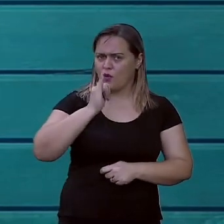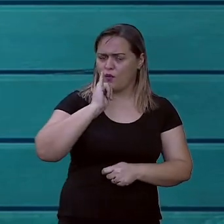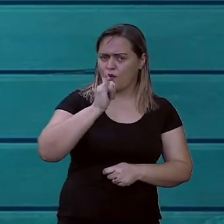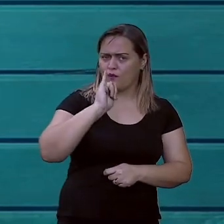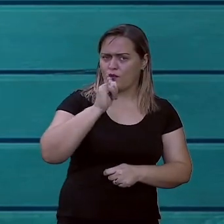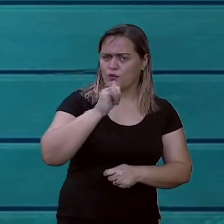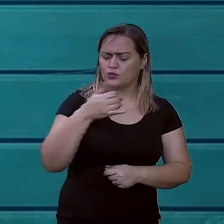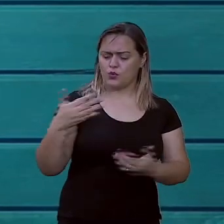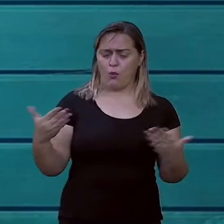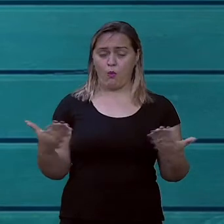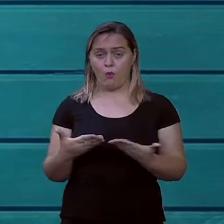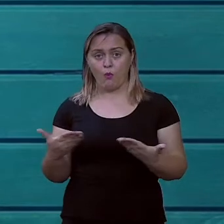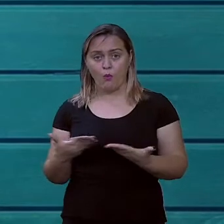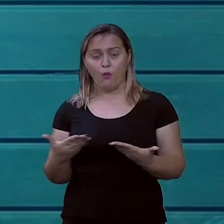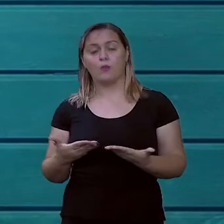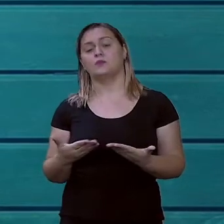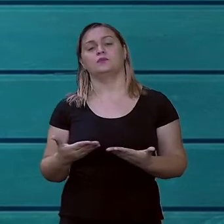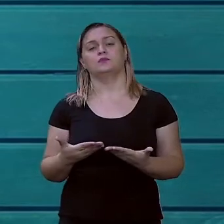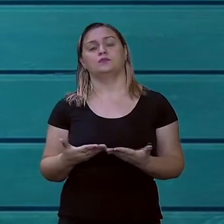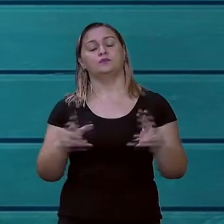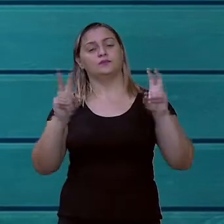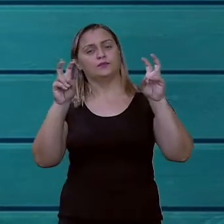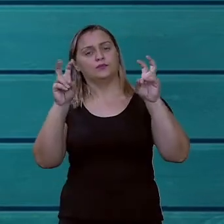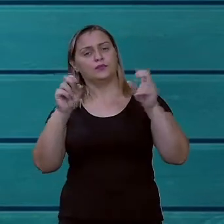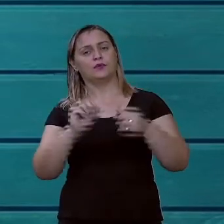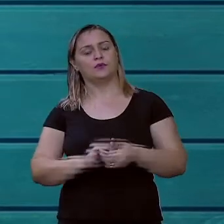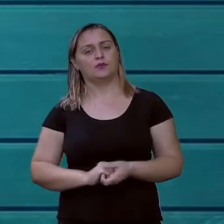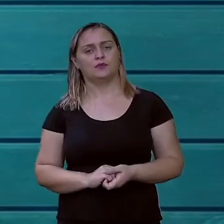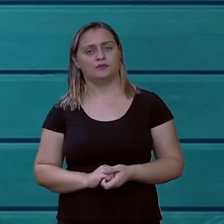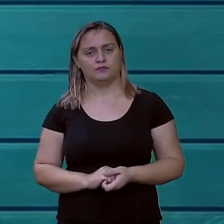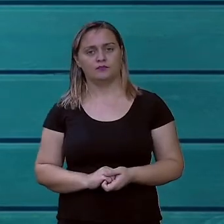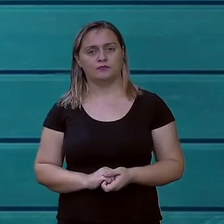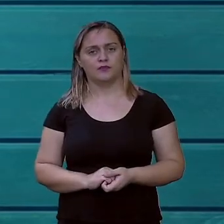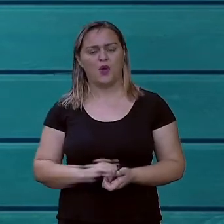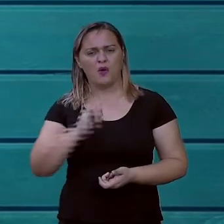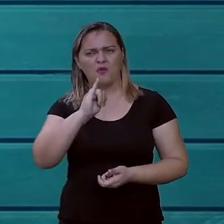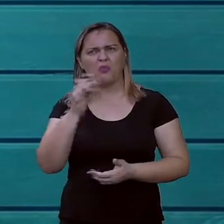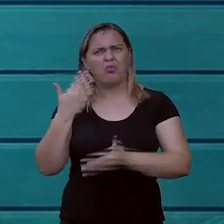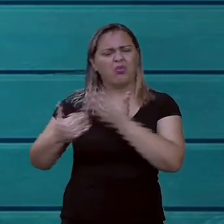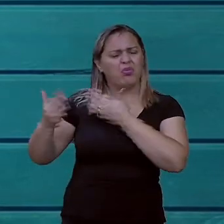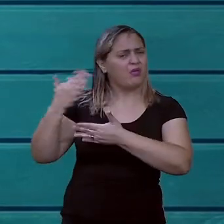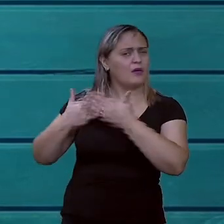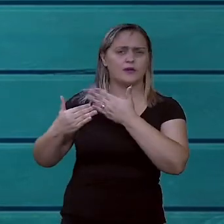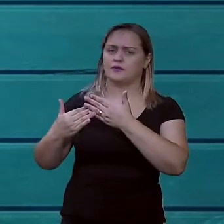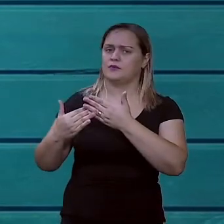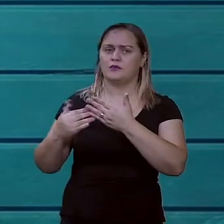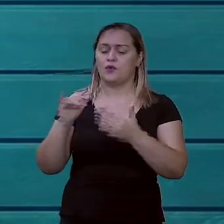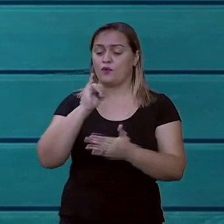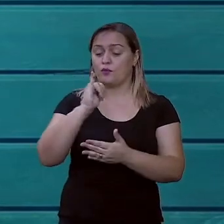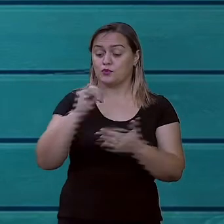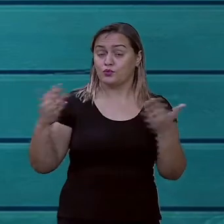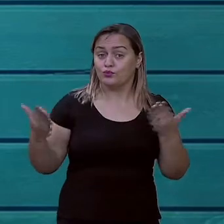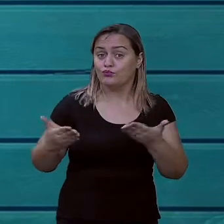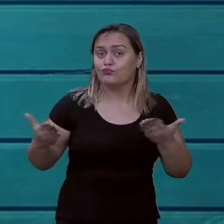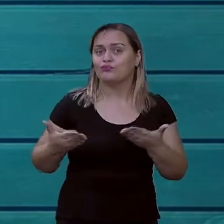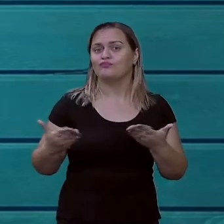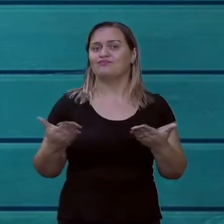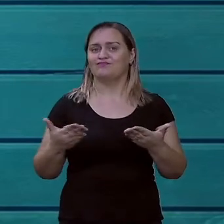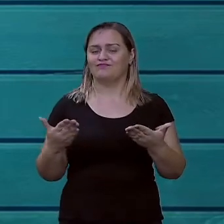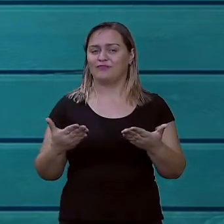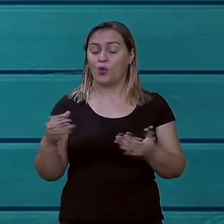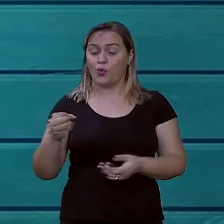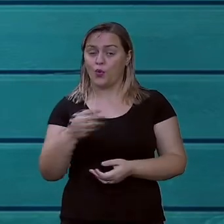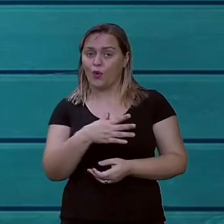Uma observação muito importante é essa, Fiquem espertos aí. E agora, é a hora de você